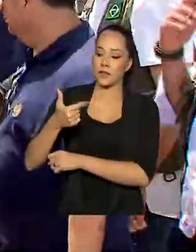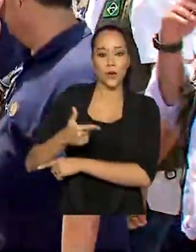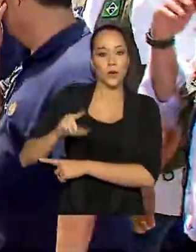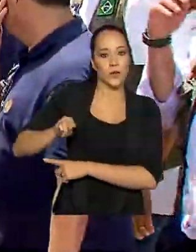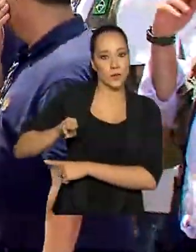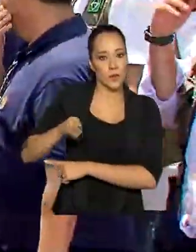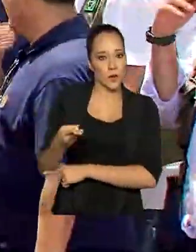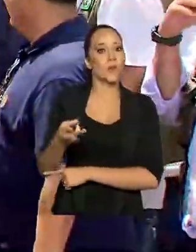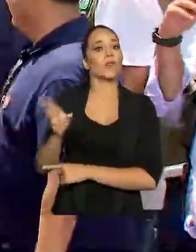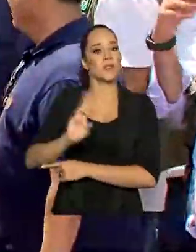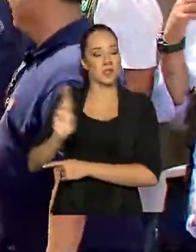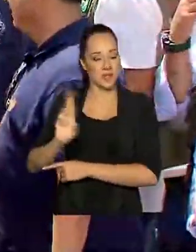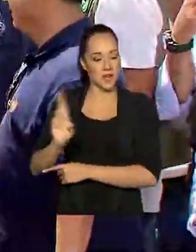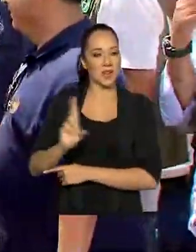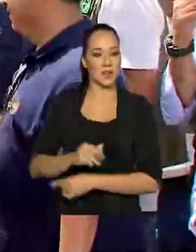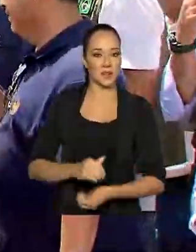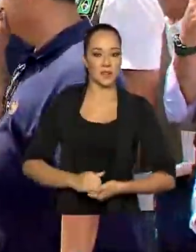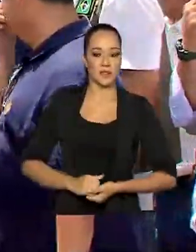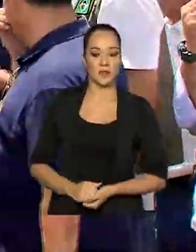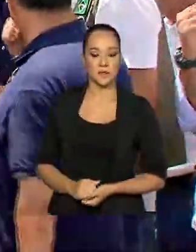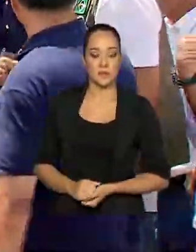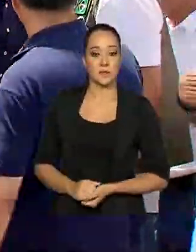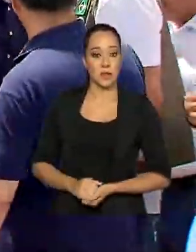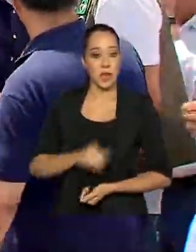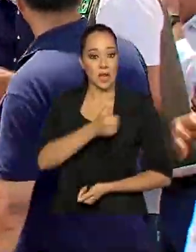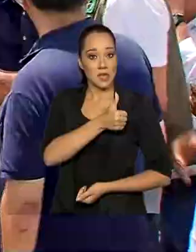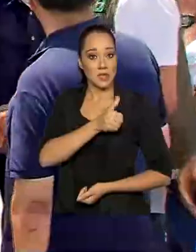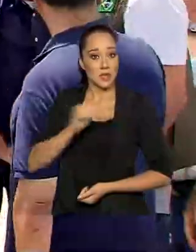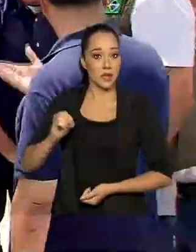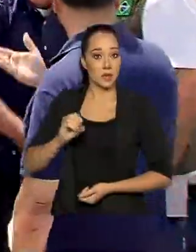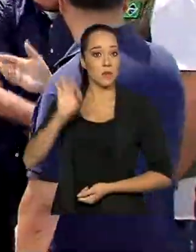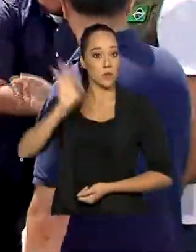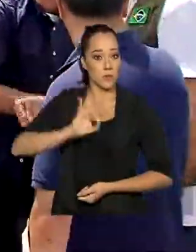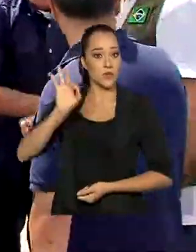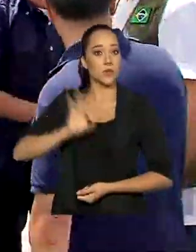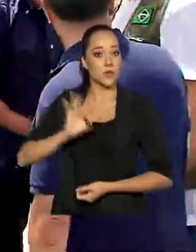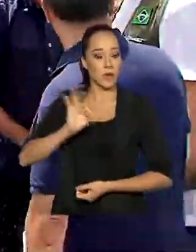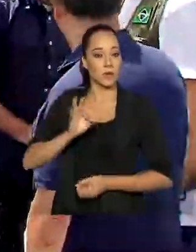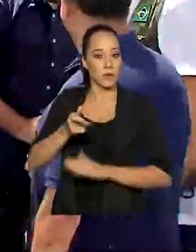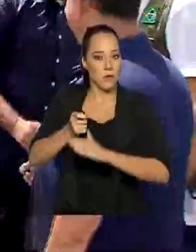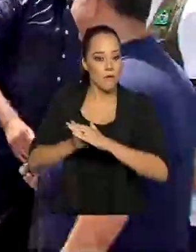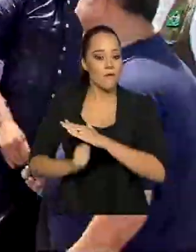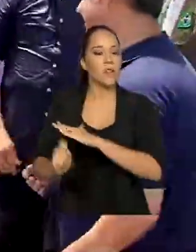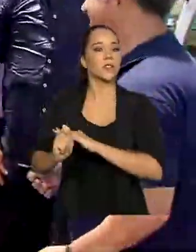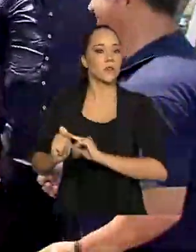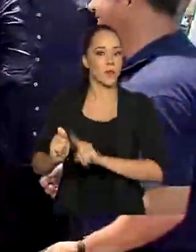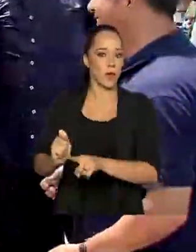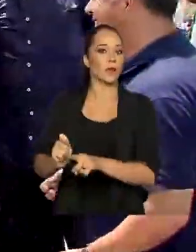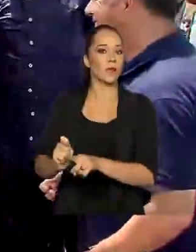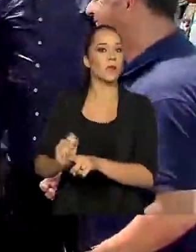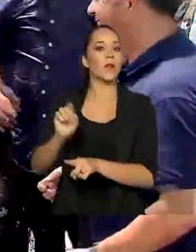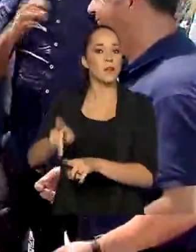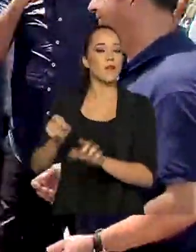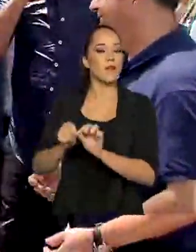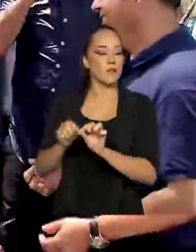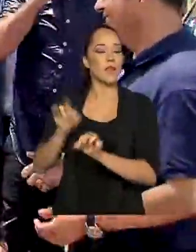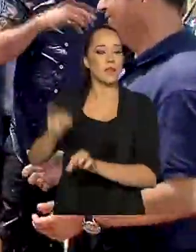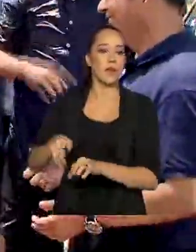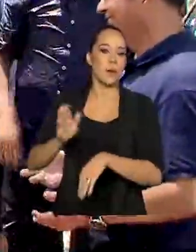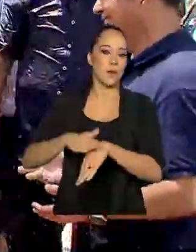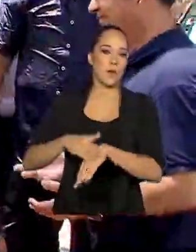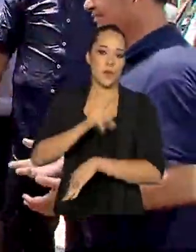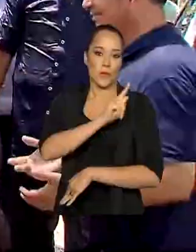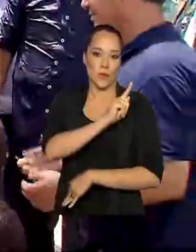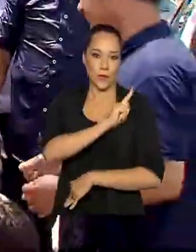de reais. 100% de investimento feito neste governo